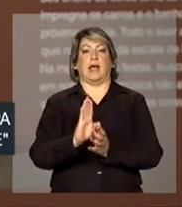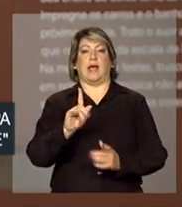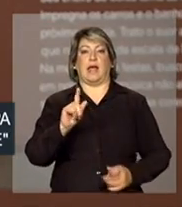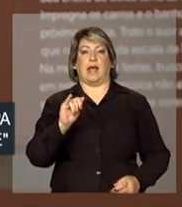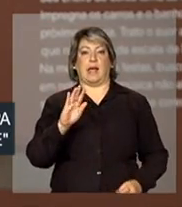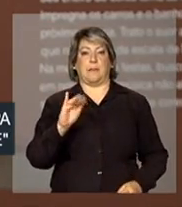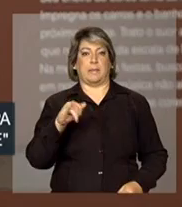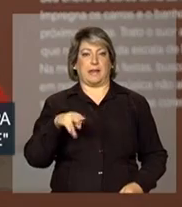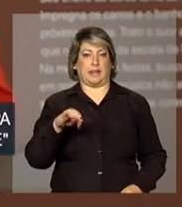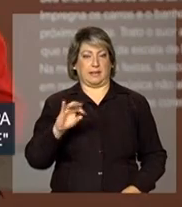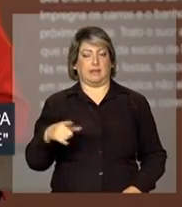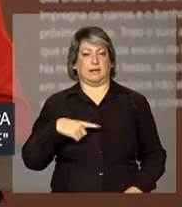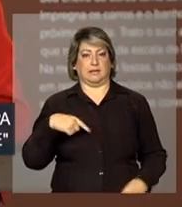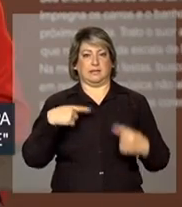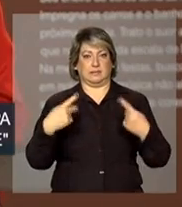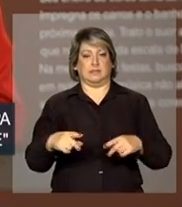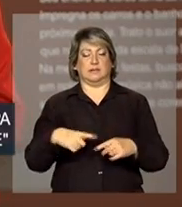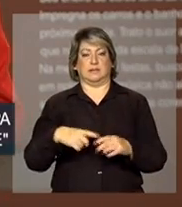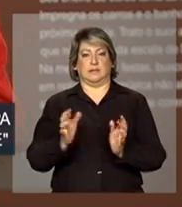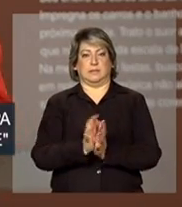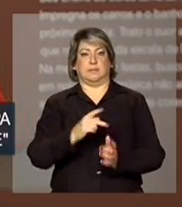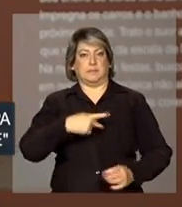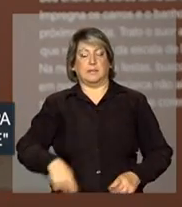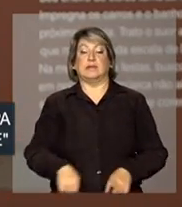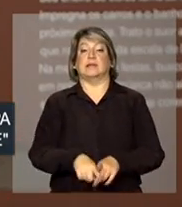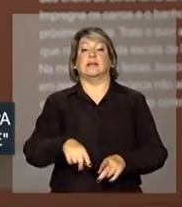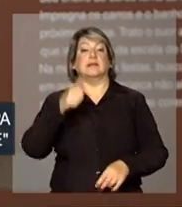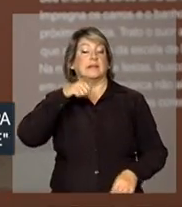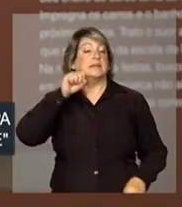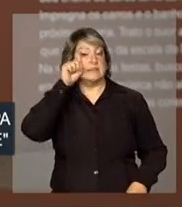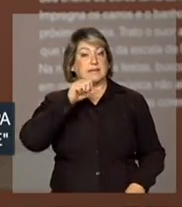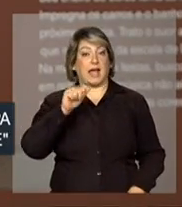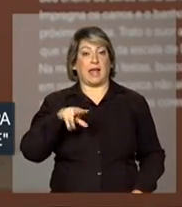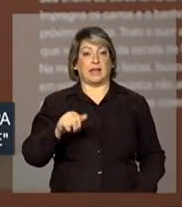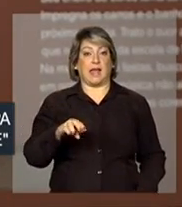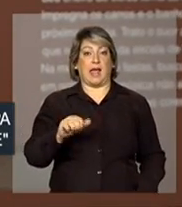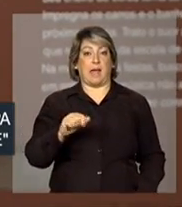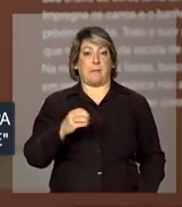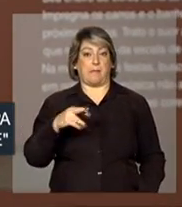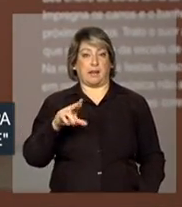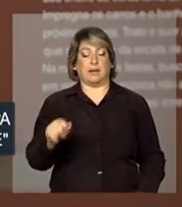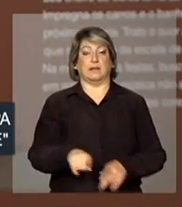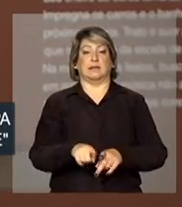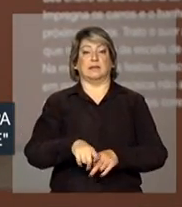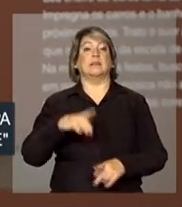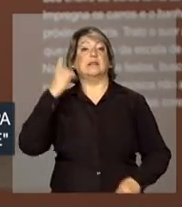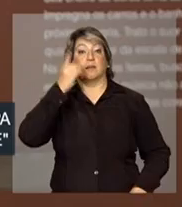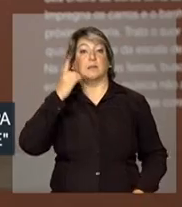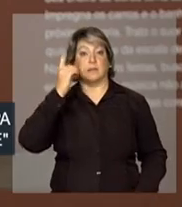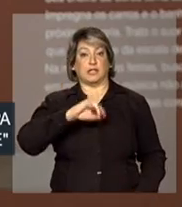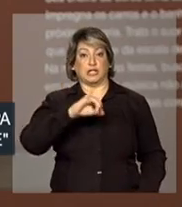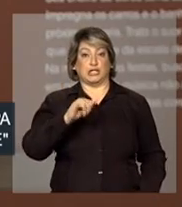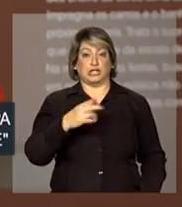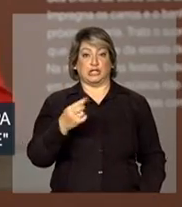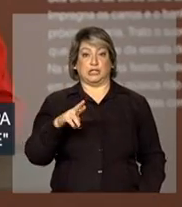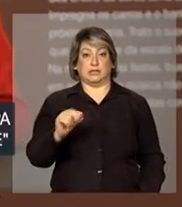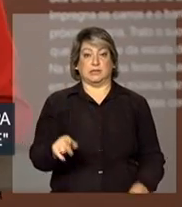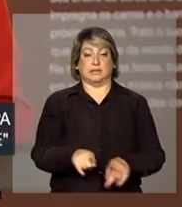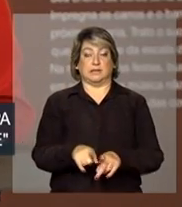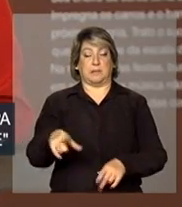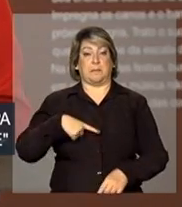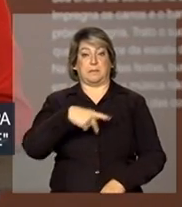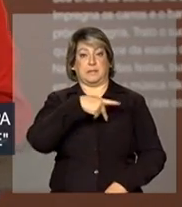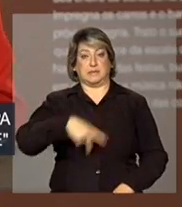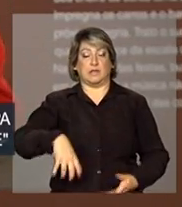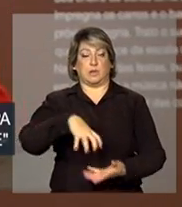Cumprimentar a senadora Ana Mélia, a deputada Jandira Feghali, presidenta da Comissão